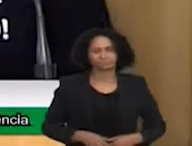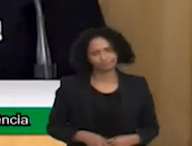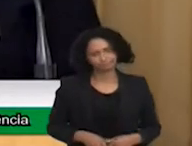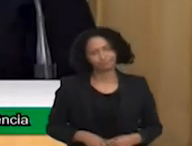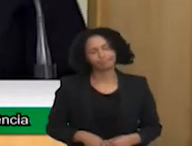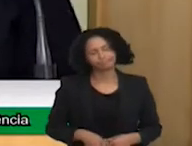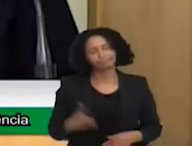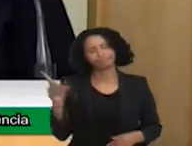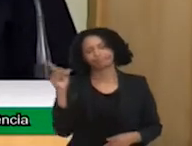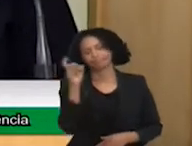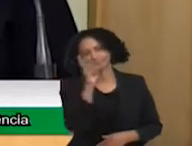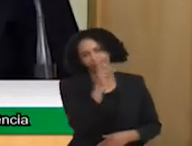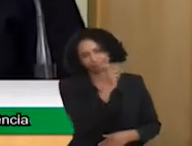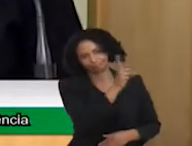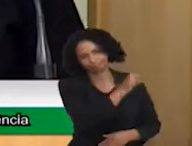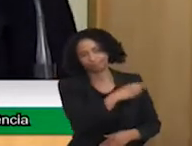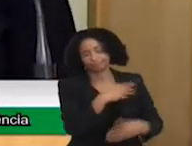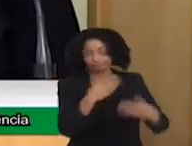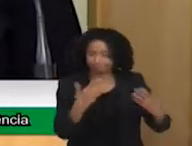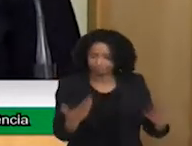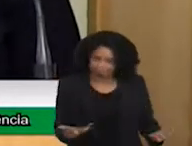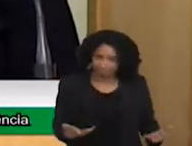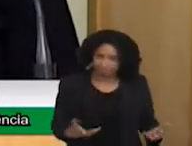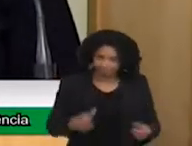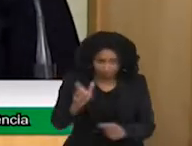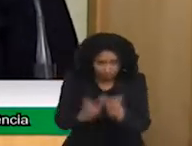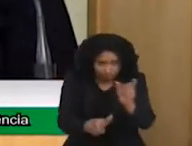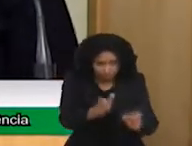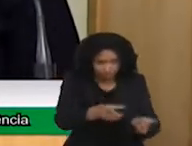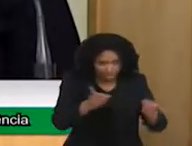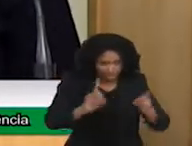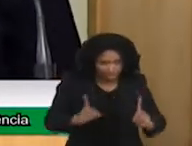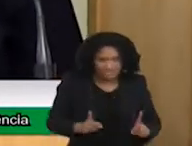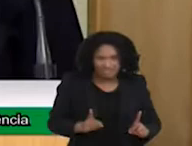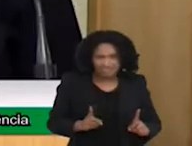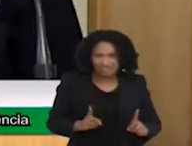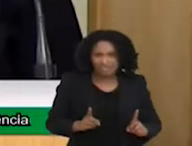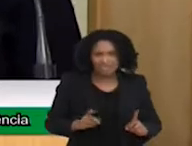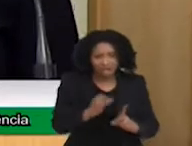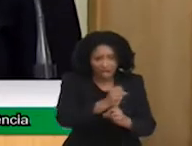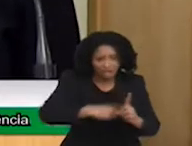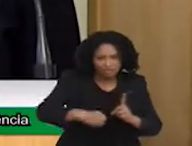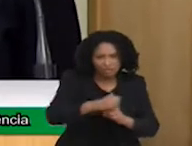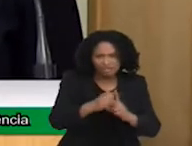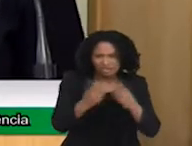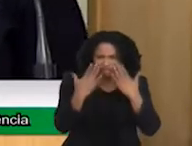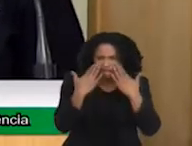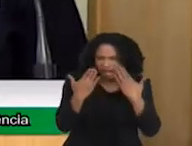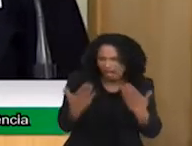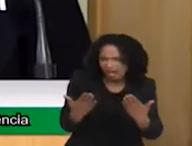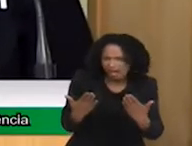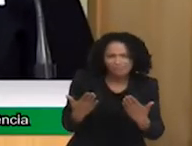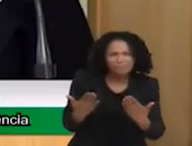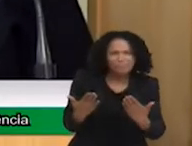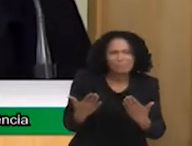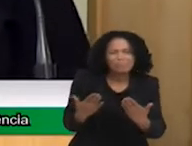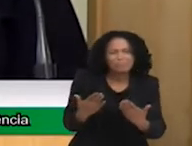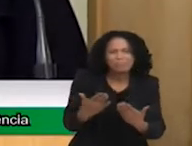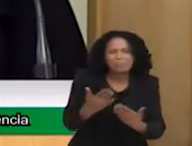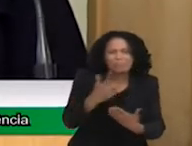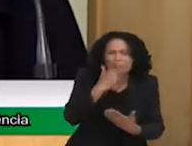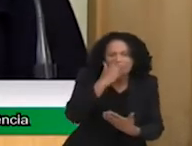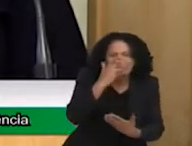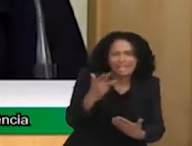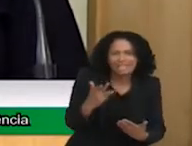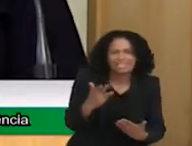deficiências, elas estão sendo vistas de uma forma errônea do que um sistema biopsicossocial. Então, vamos